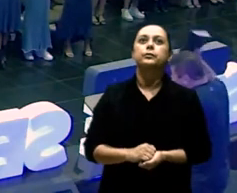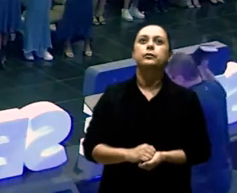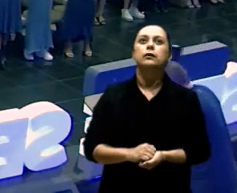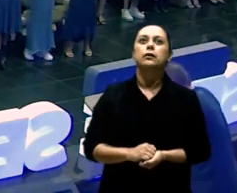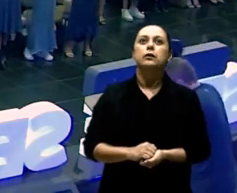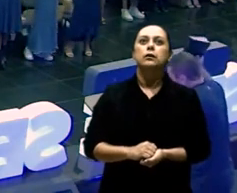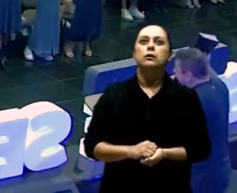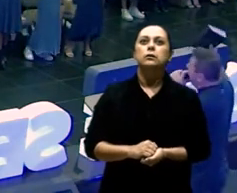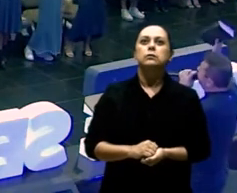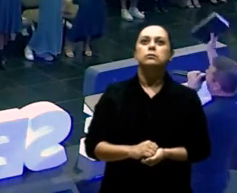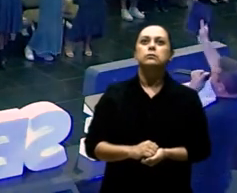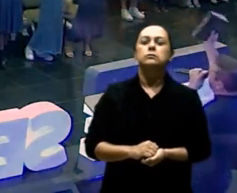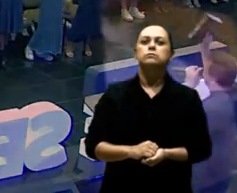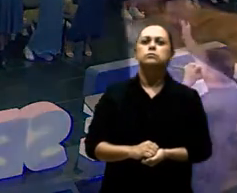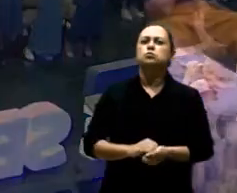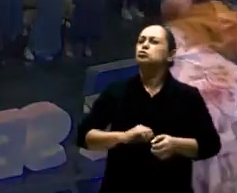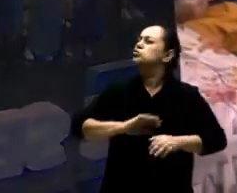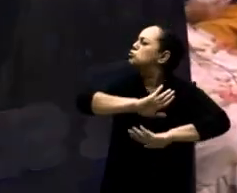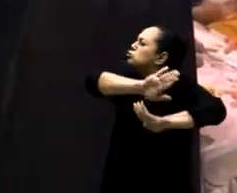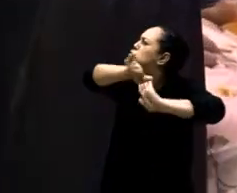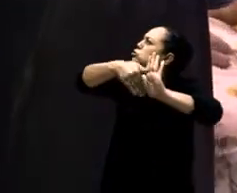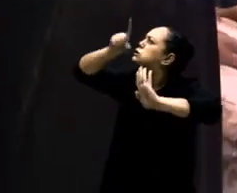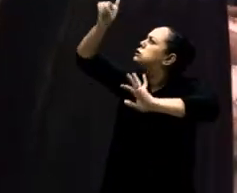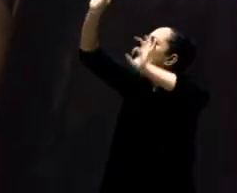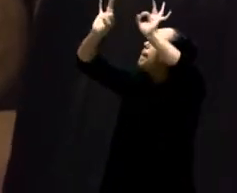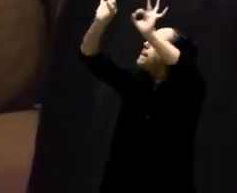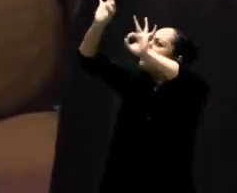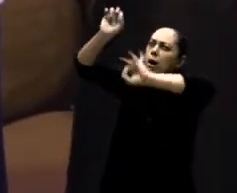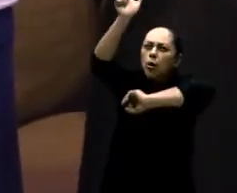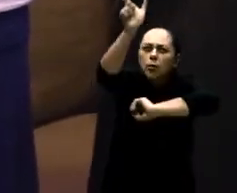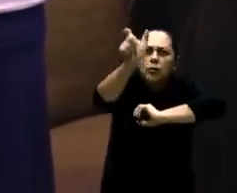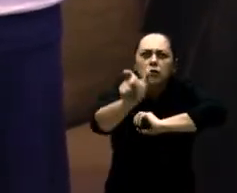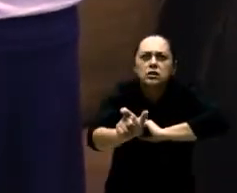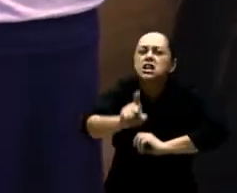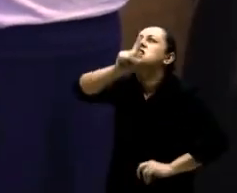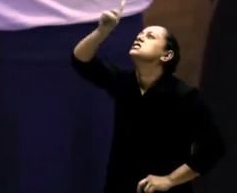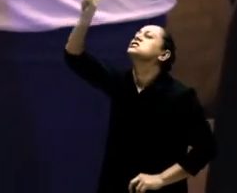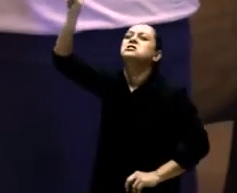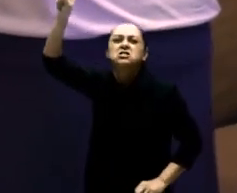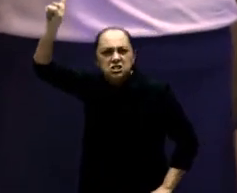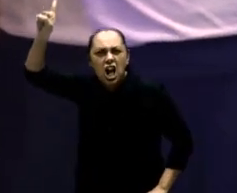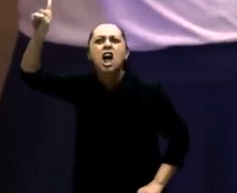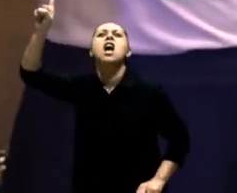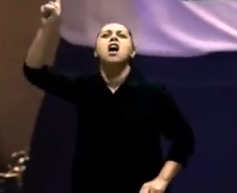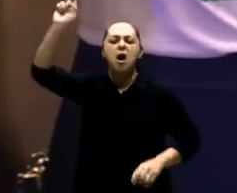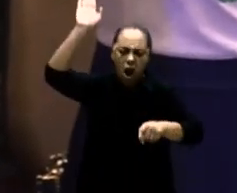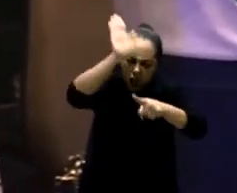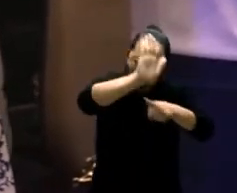Ferramenta Preparada Preparada Contra ti Não Prosper